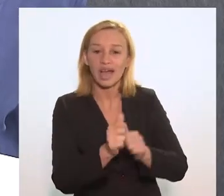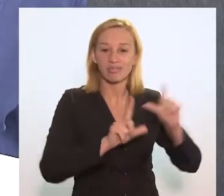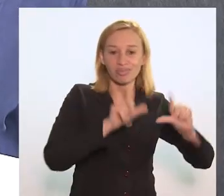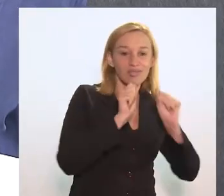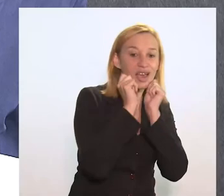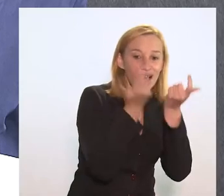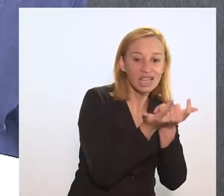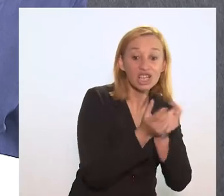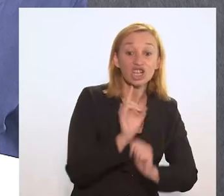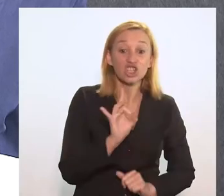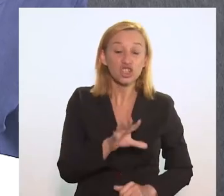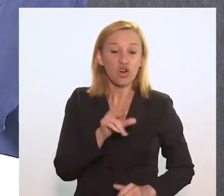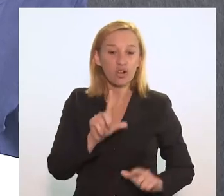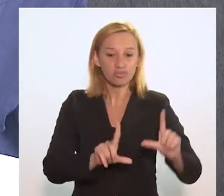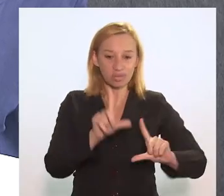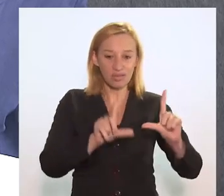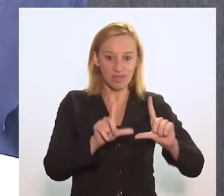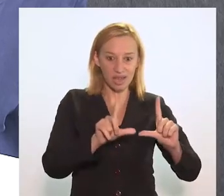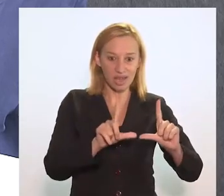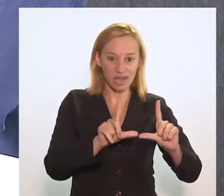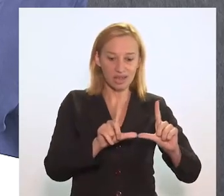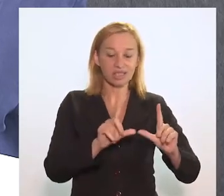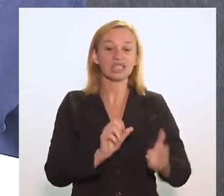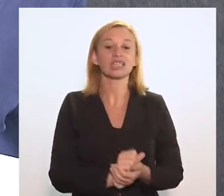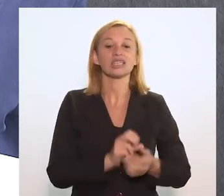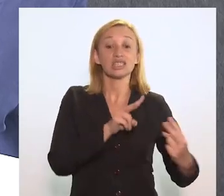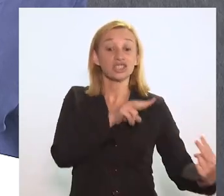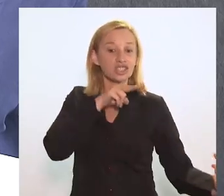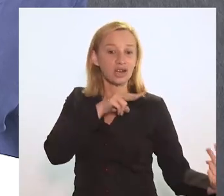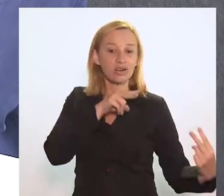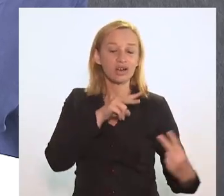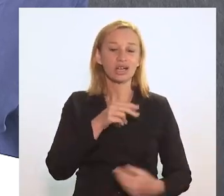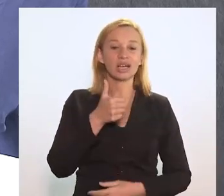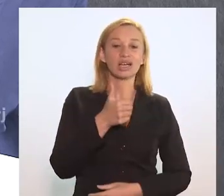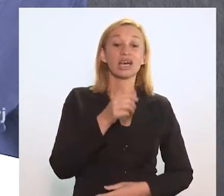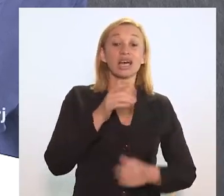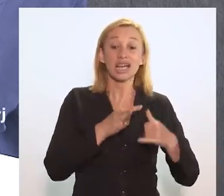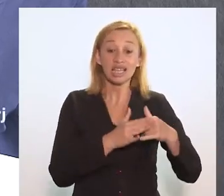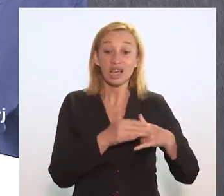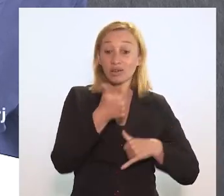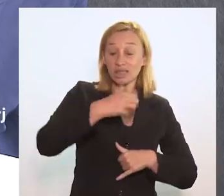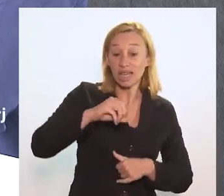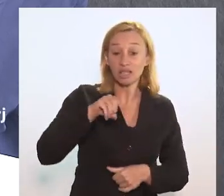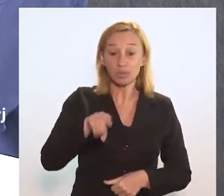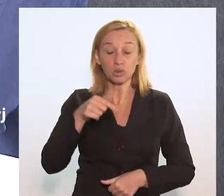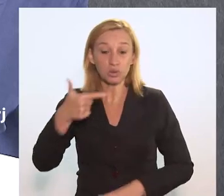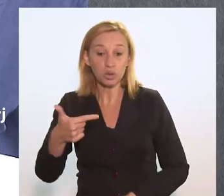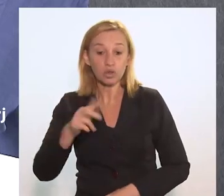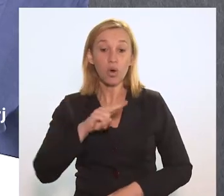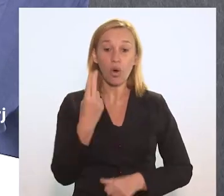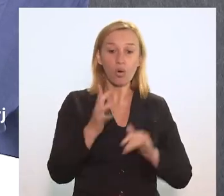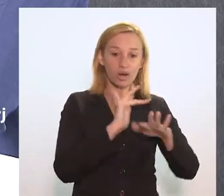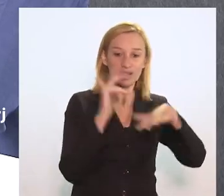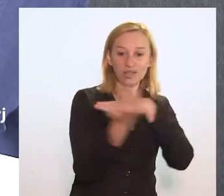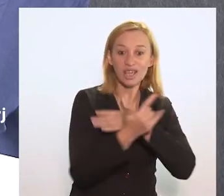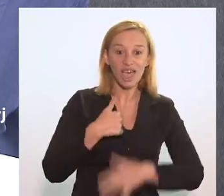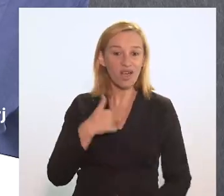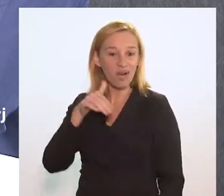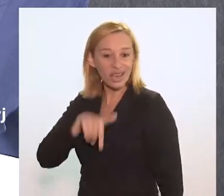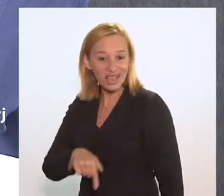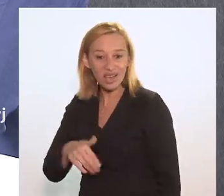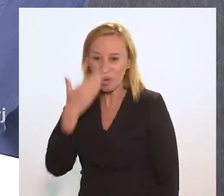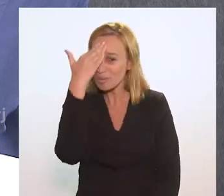a programação da TV Alerj, basta sintonizar a sua TV digital no canal 10.2 ou acessar as nossas redes sociais.